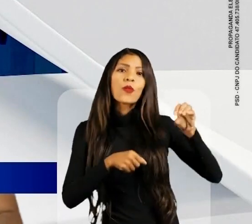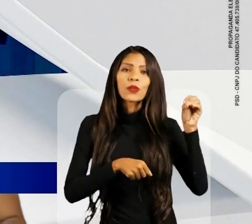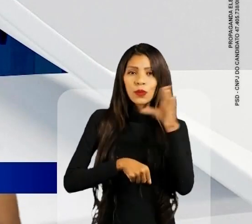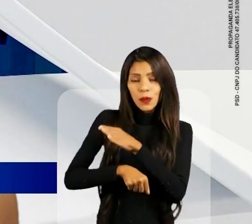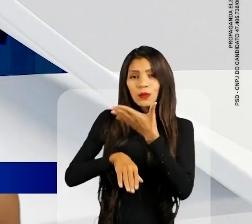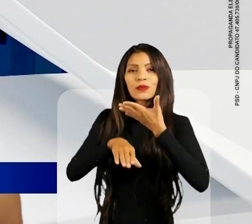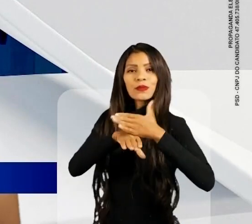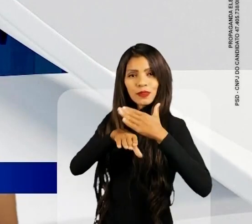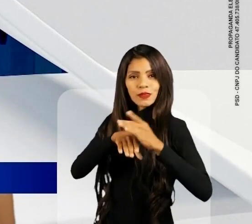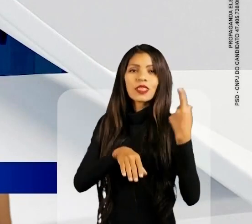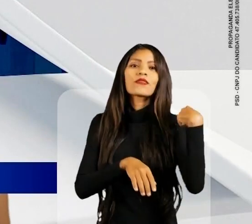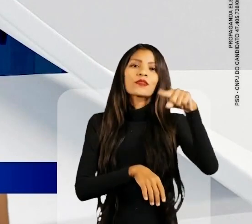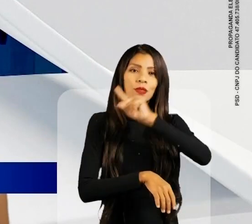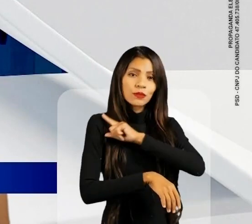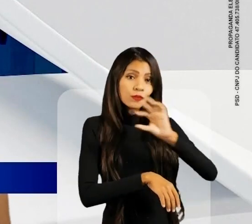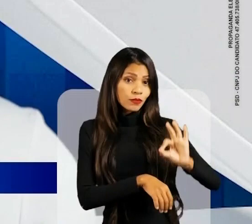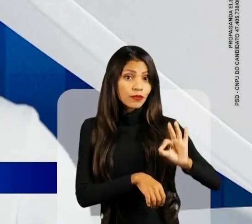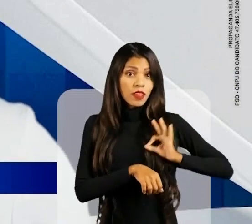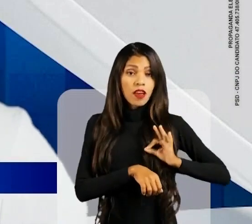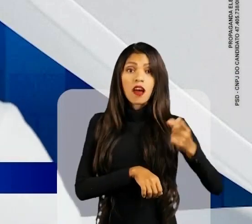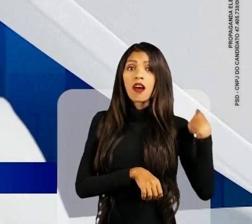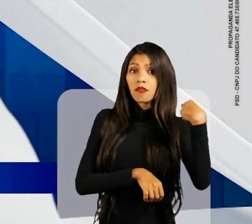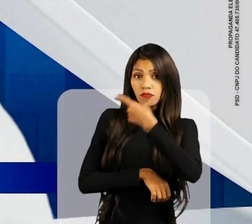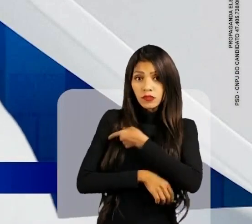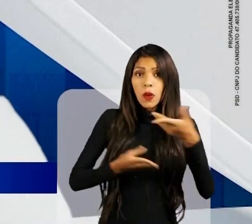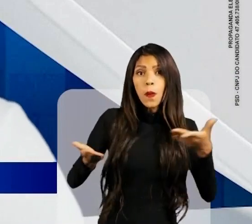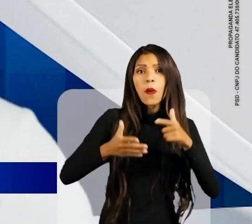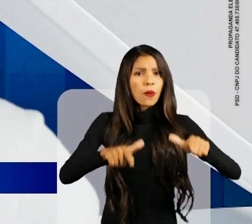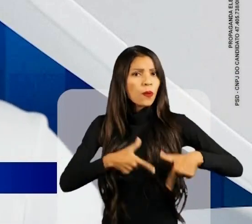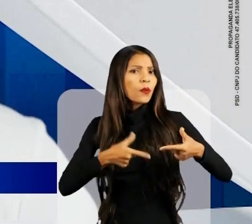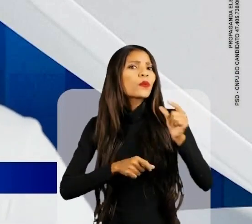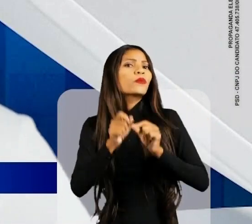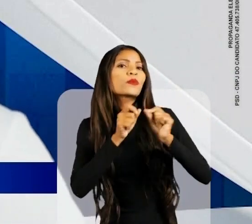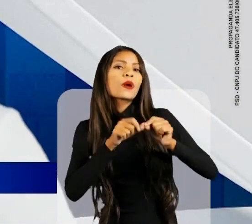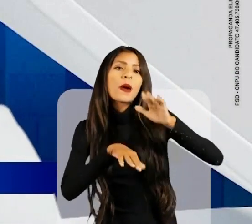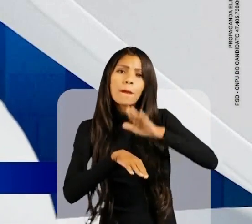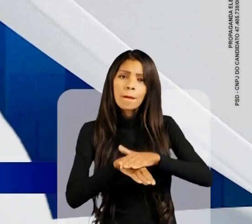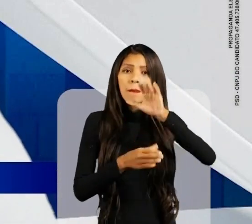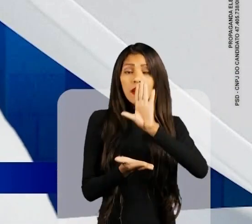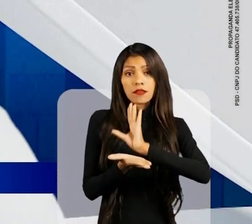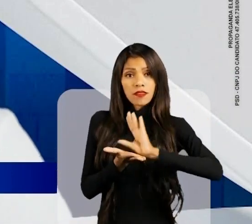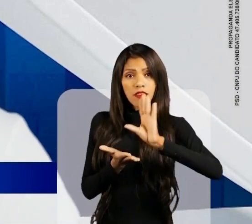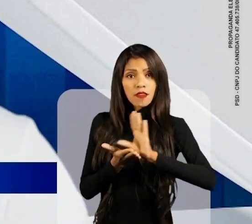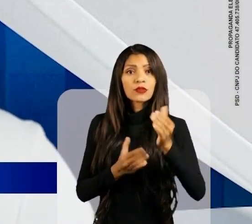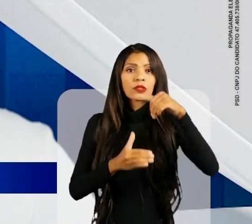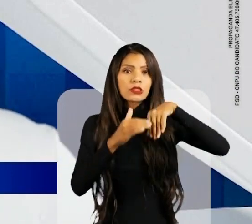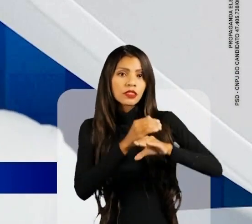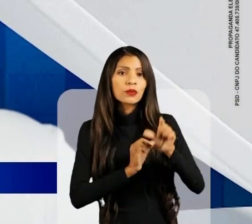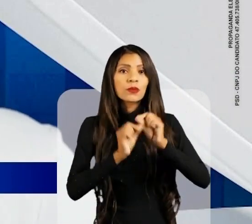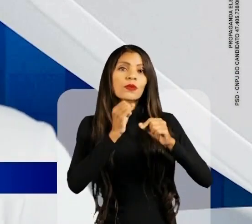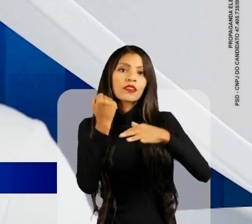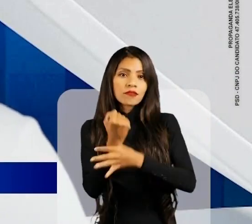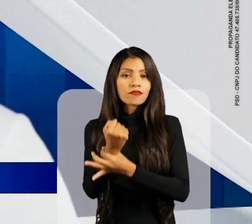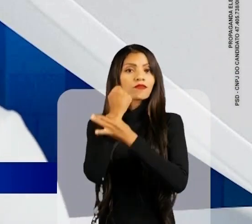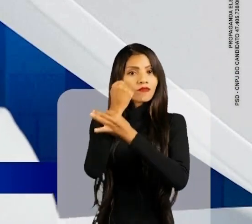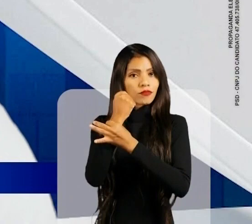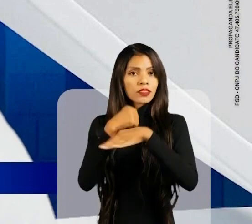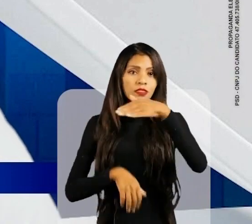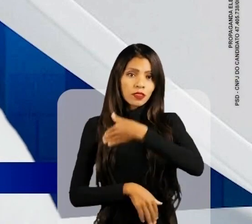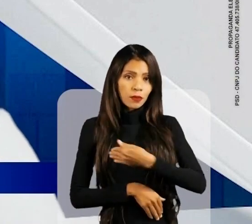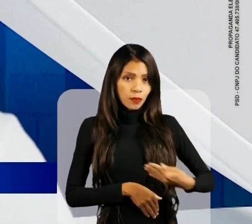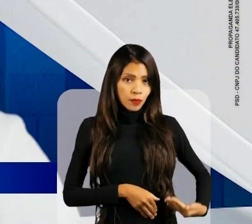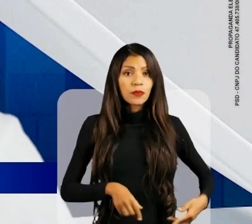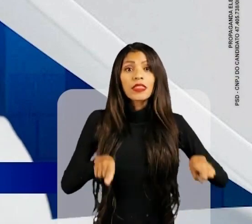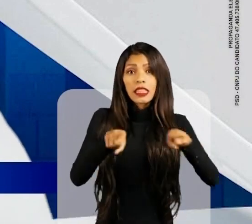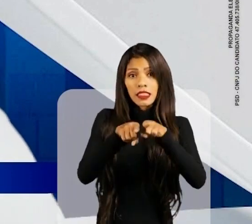e treinamento aos nossos policiais. A nossa luta agora é para buscar mais recursos do Fundo Nacional de Segurança